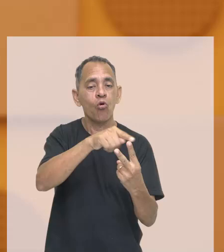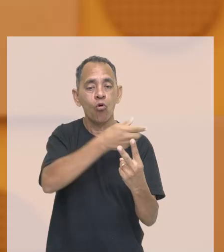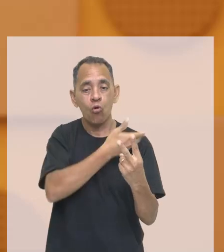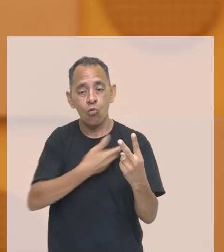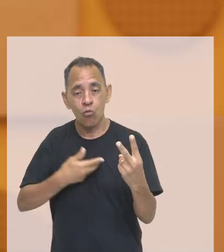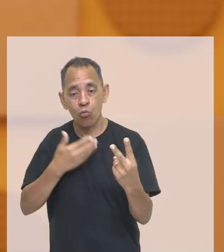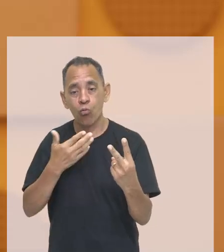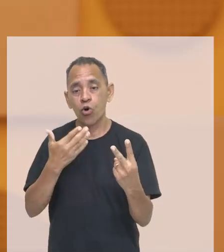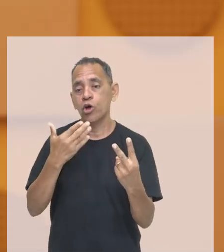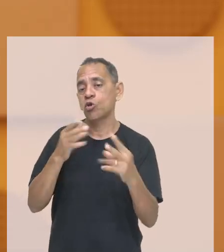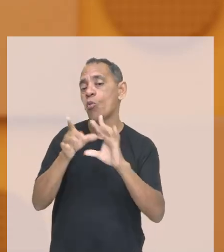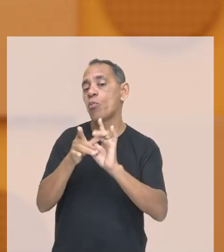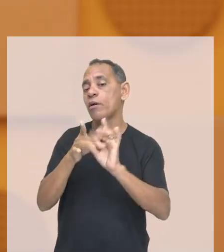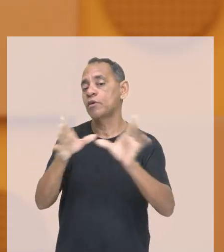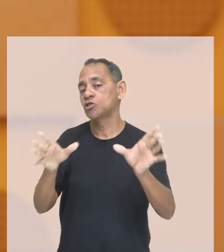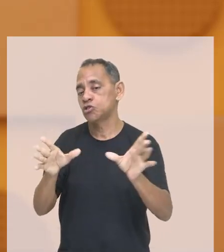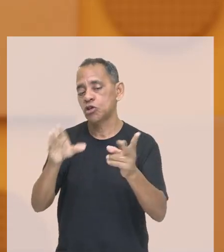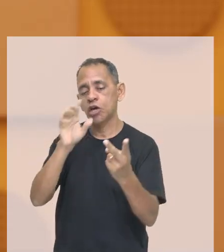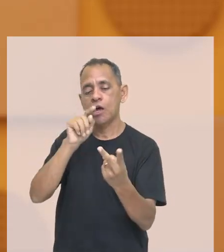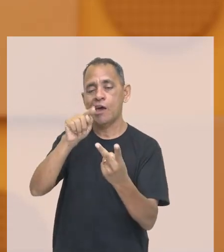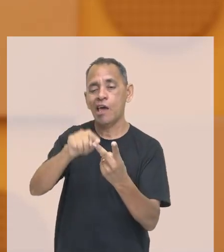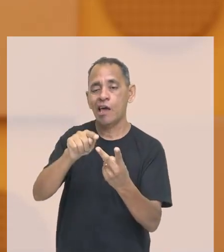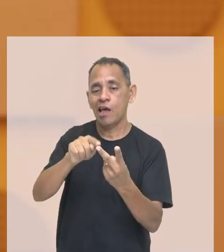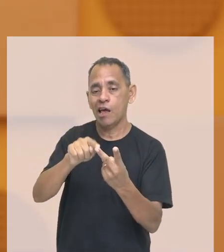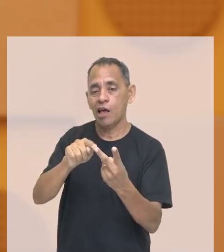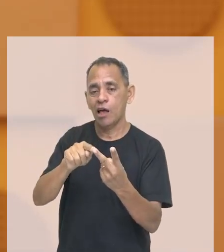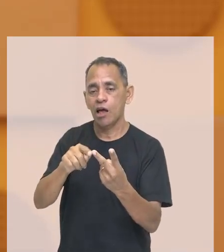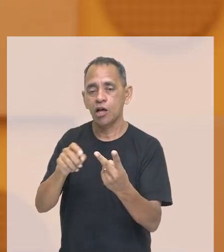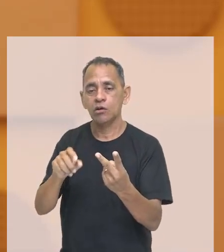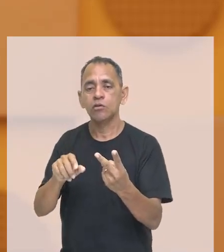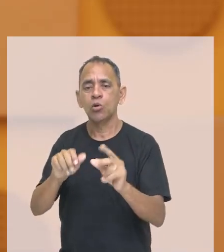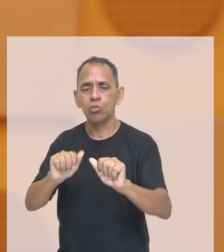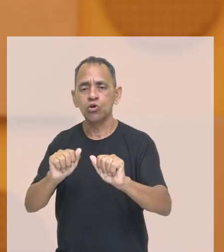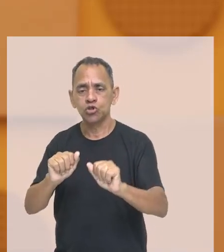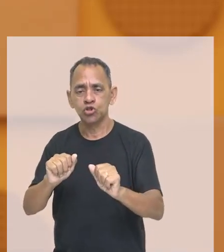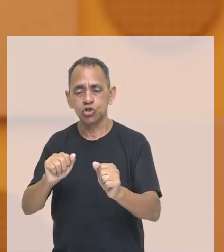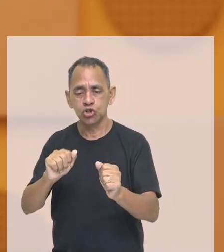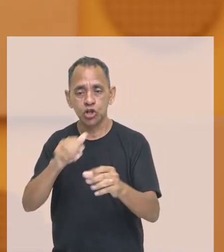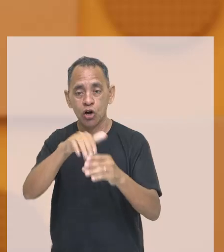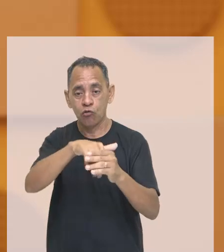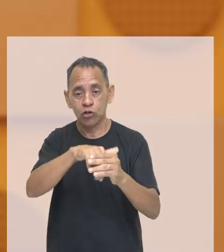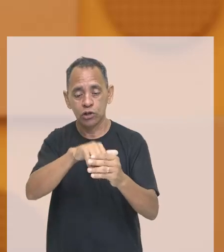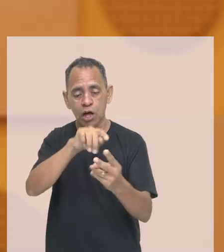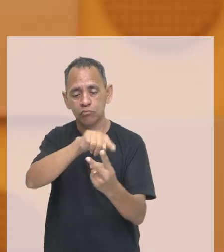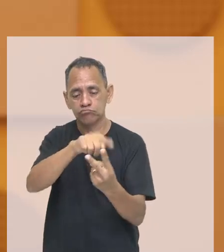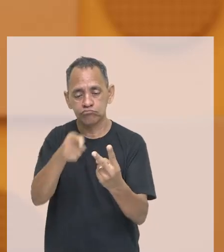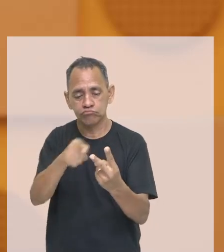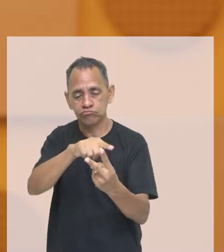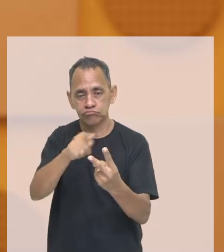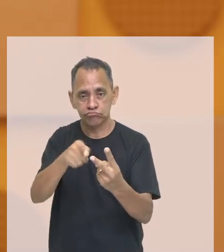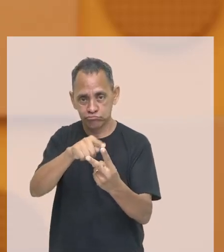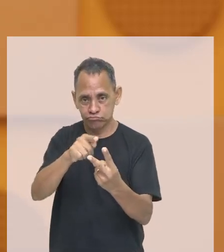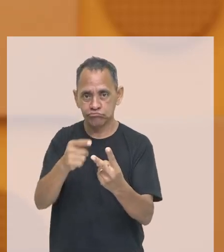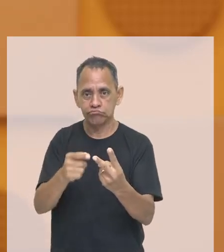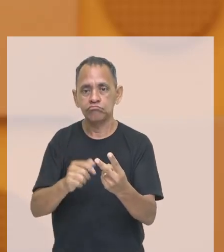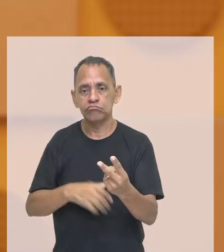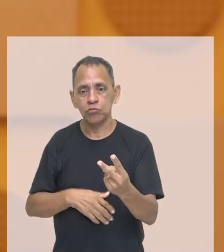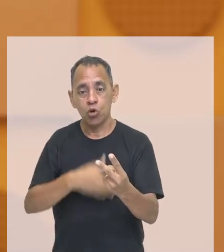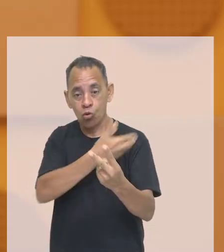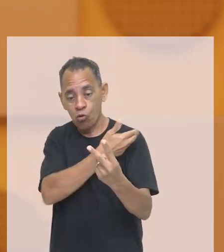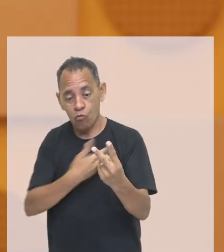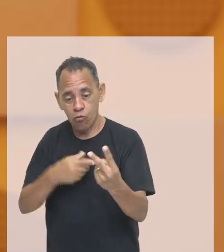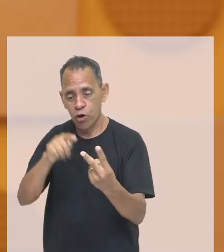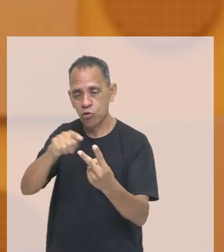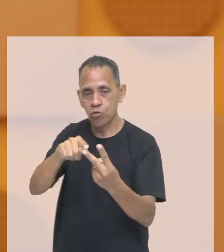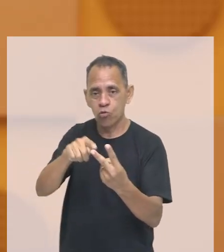poderia votar nesses dois partidos políticos. Formada a Assembleia dos Deputados e também o Senado, esses,